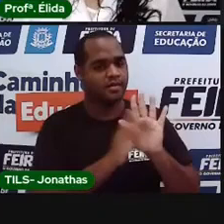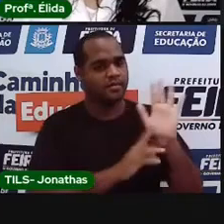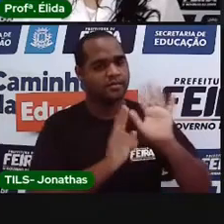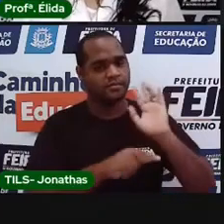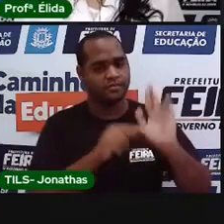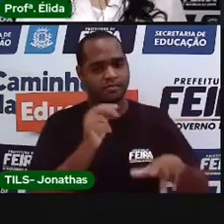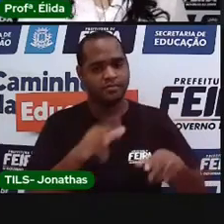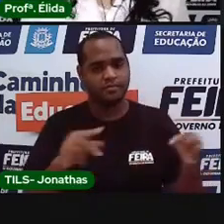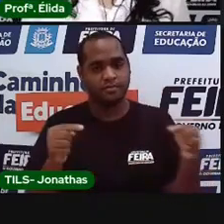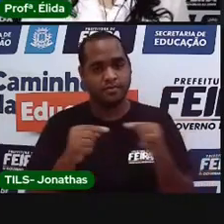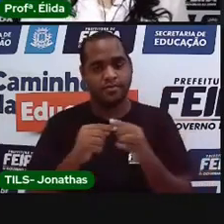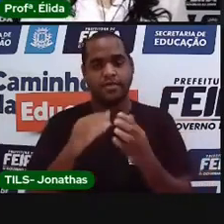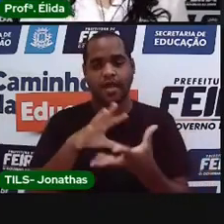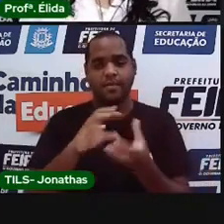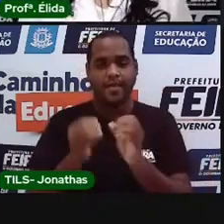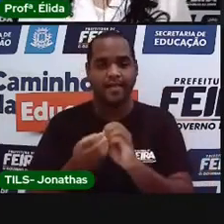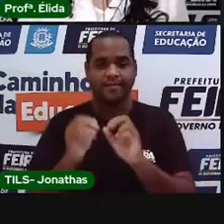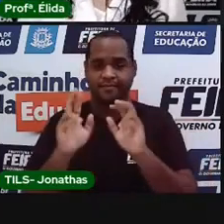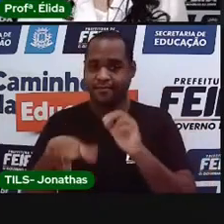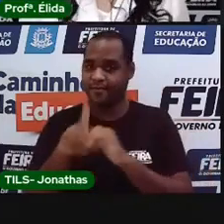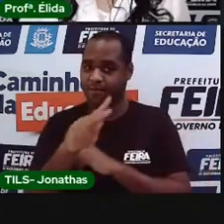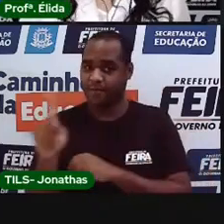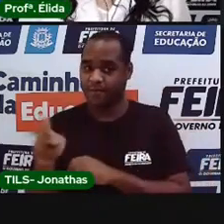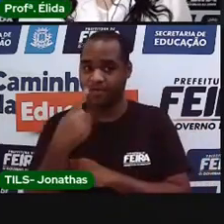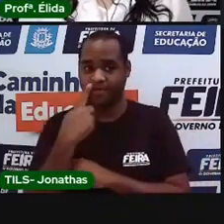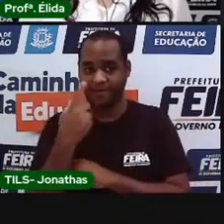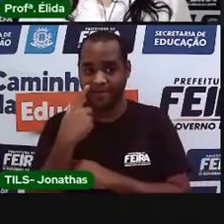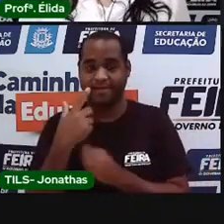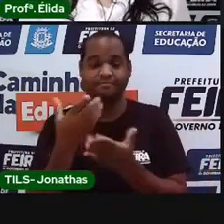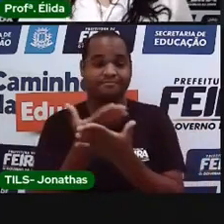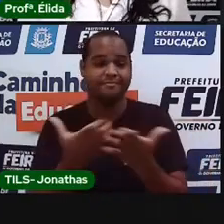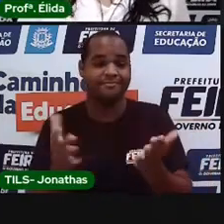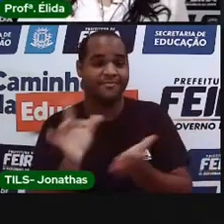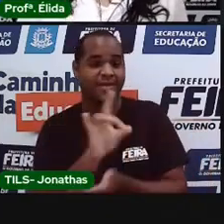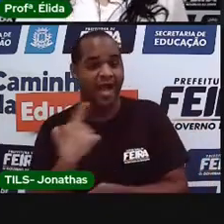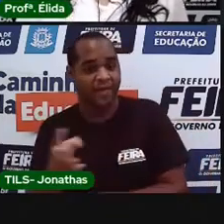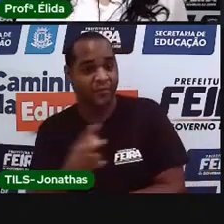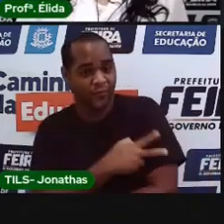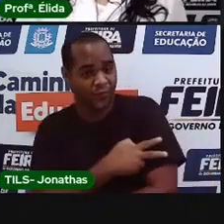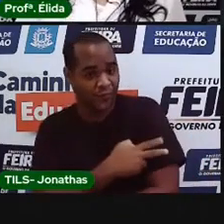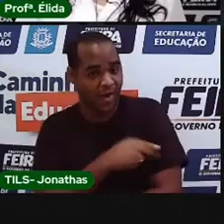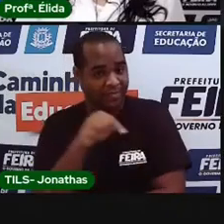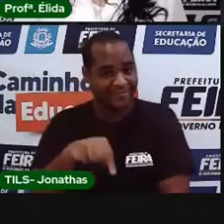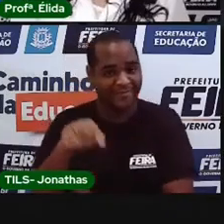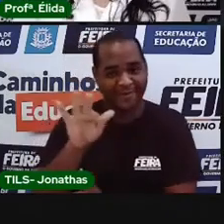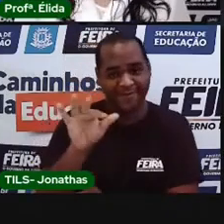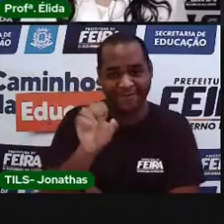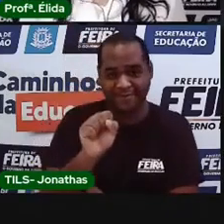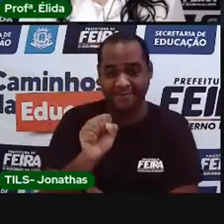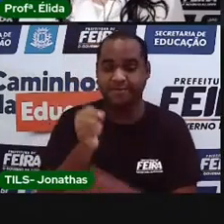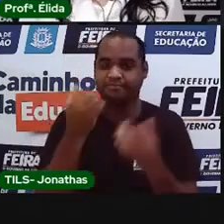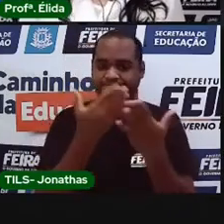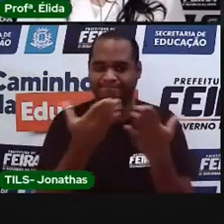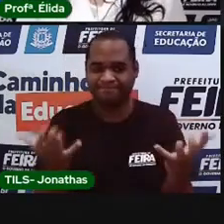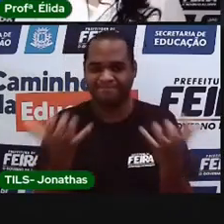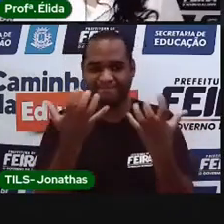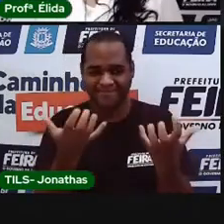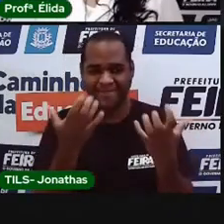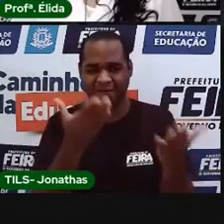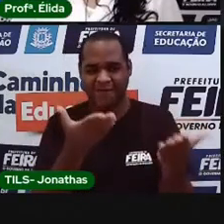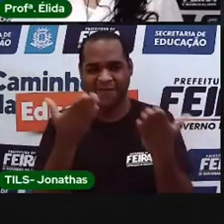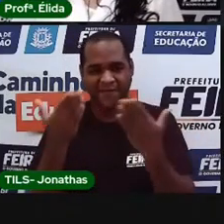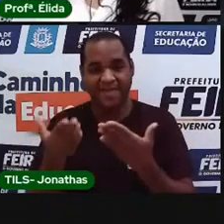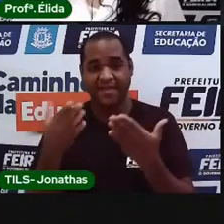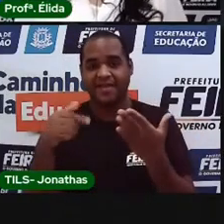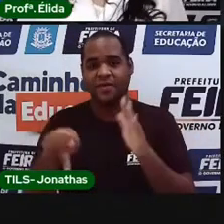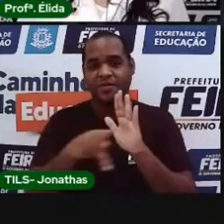bilhete que a Pró fez. Alunos do segundo ano de Feira de Santana, Eu quero convidá-los a